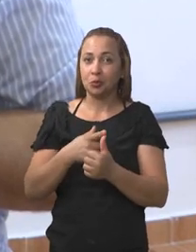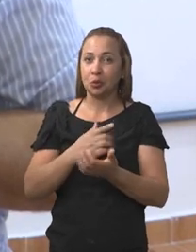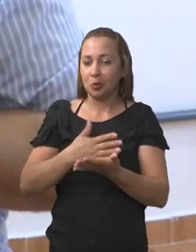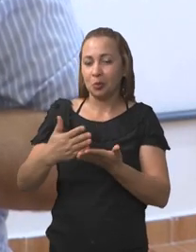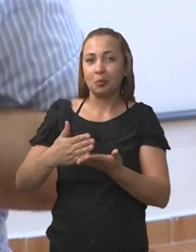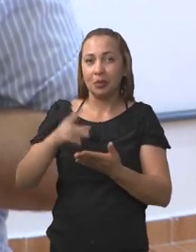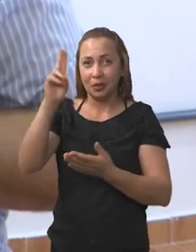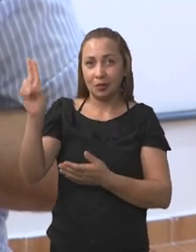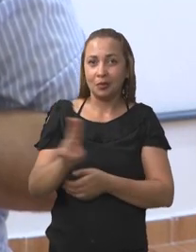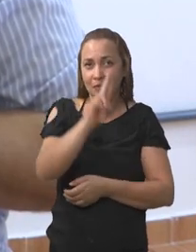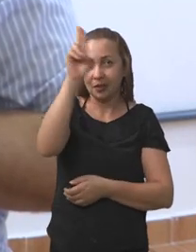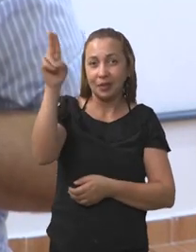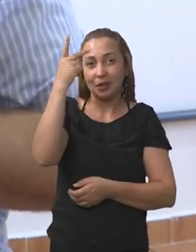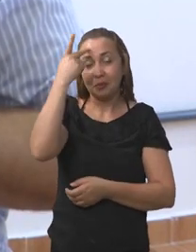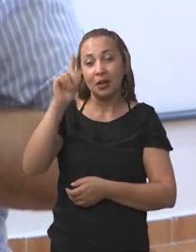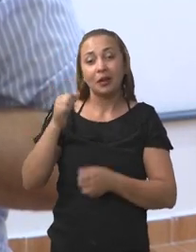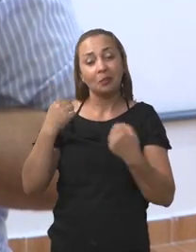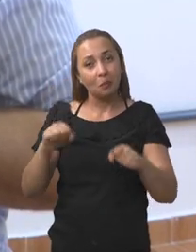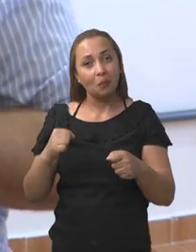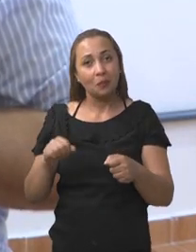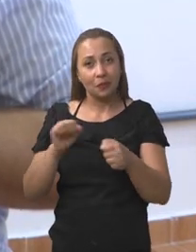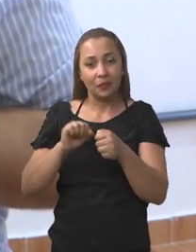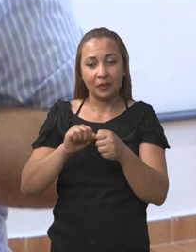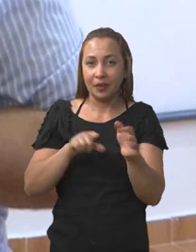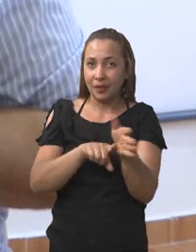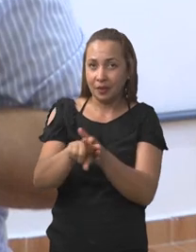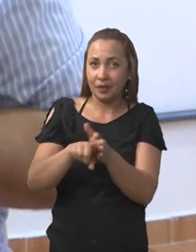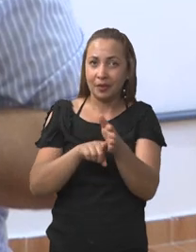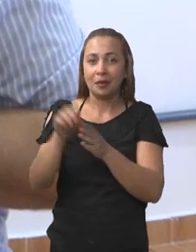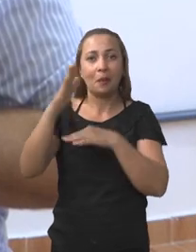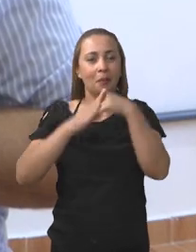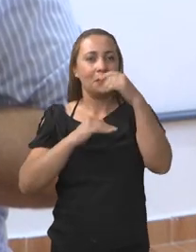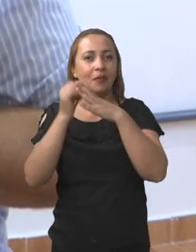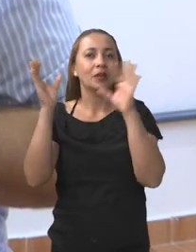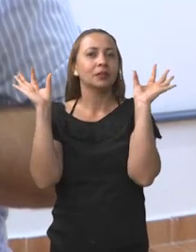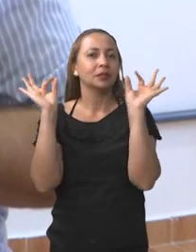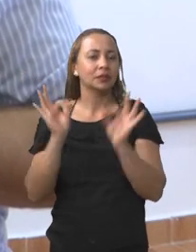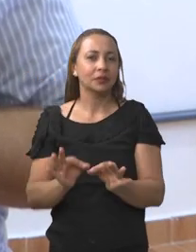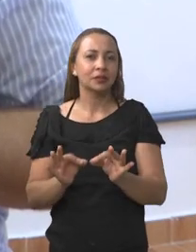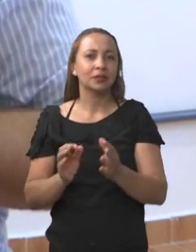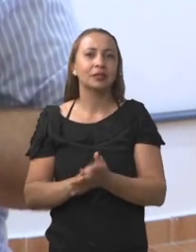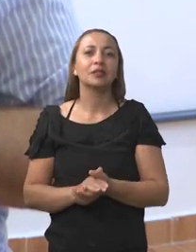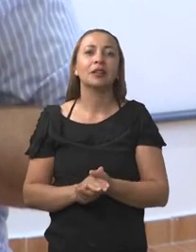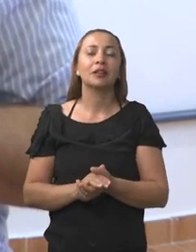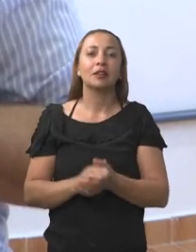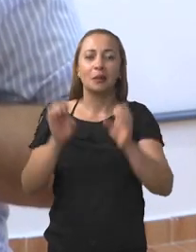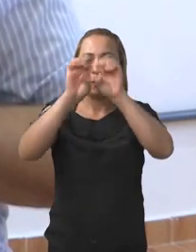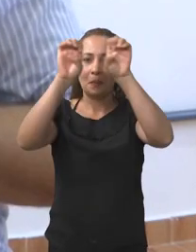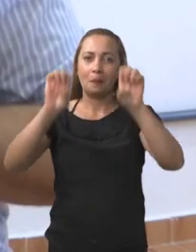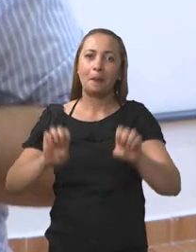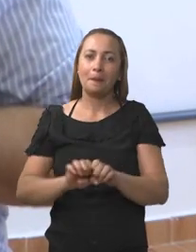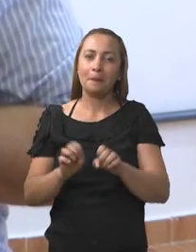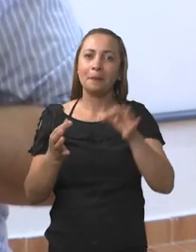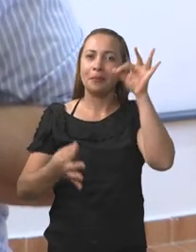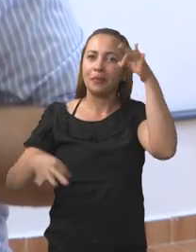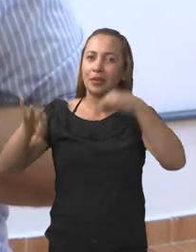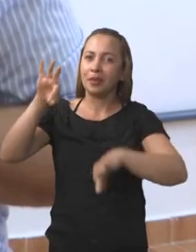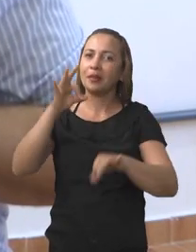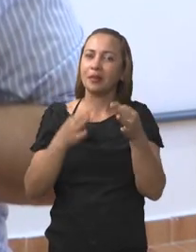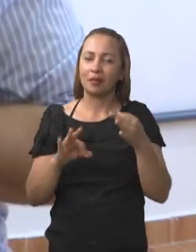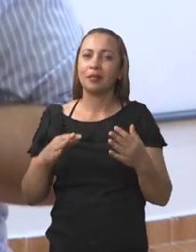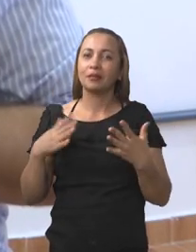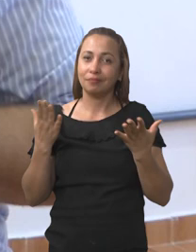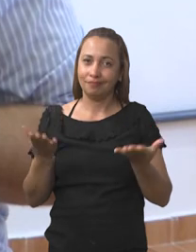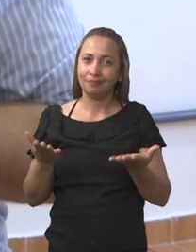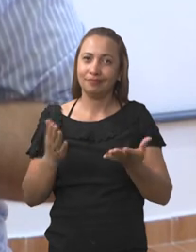preemensas da academia para que você possa realizar pesquisa e prática adequadamente é a estruturação de laboratórios,